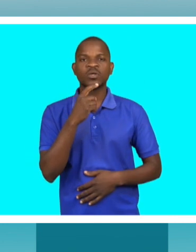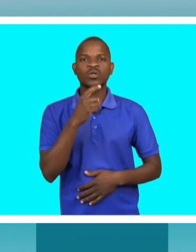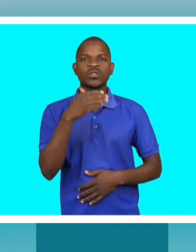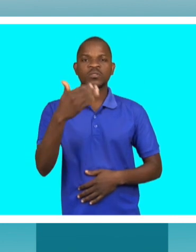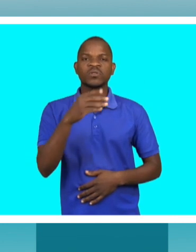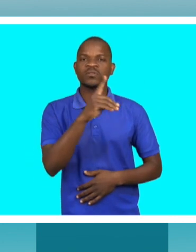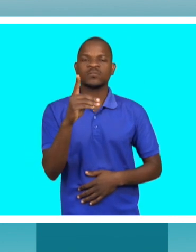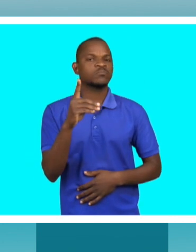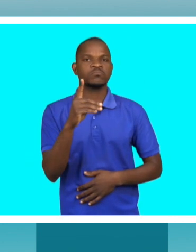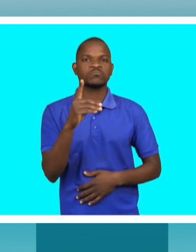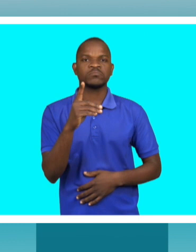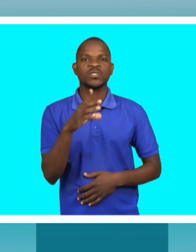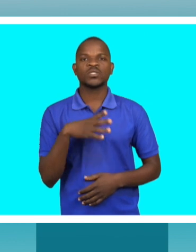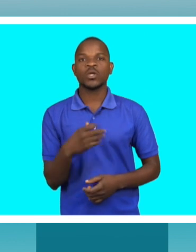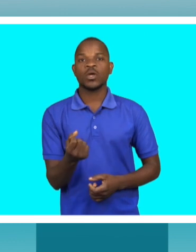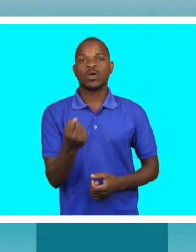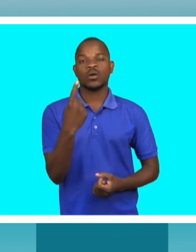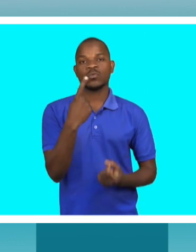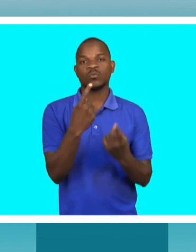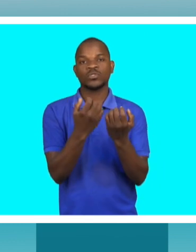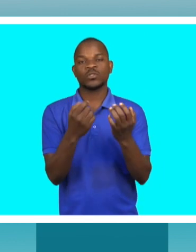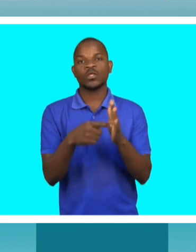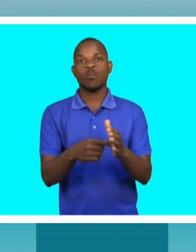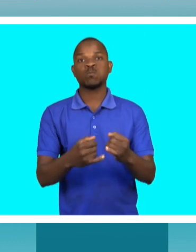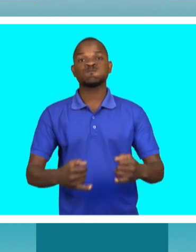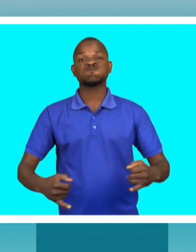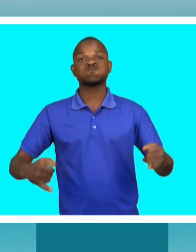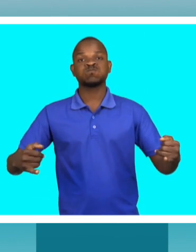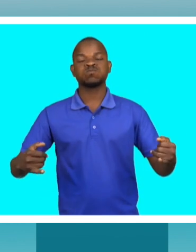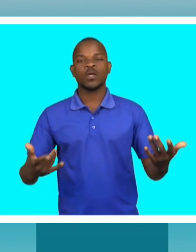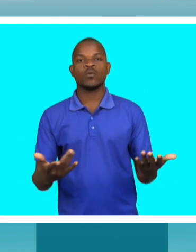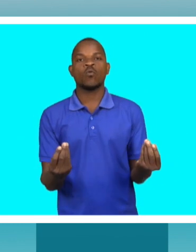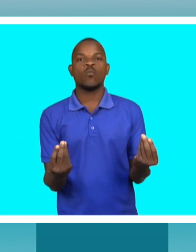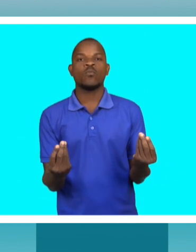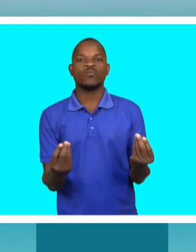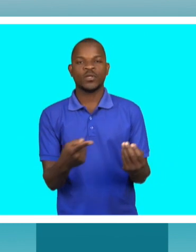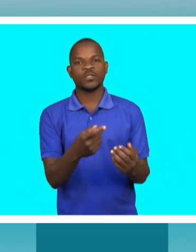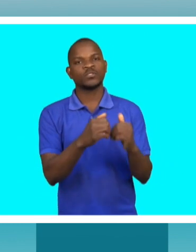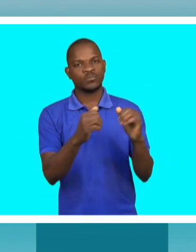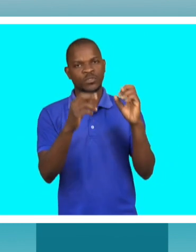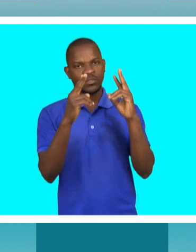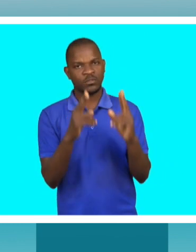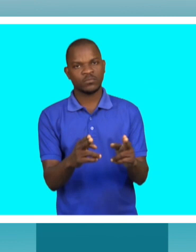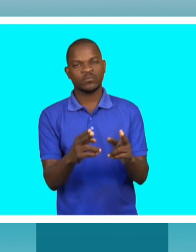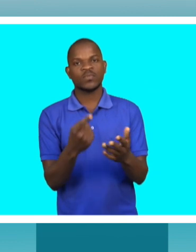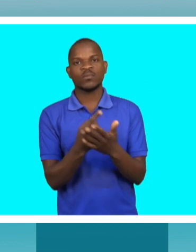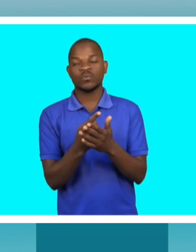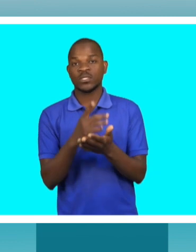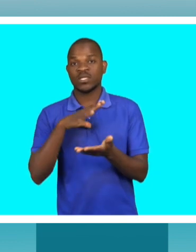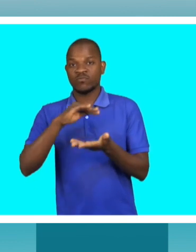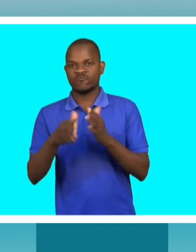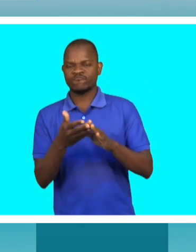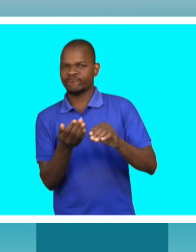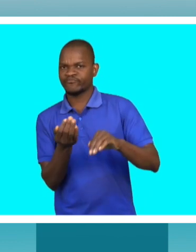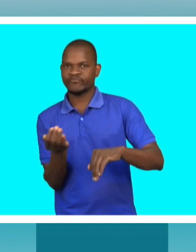deficiente. Podemos encontrar uma criança obesa com uma certa restrição também precisa de uma certa necessidade especial. Então, é importante ter uma